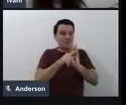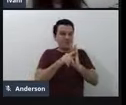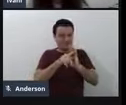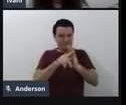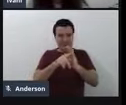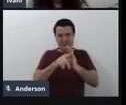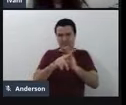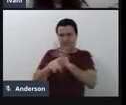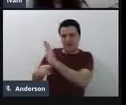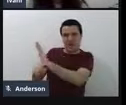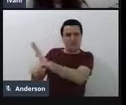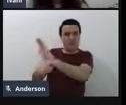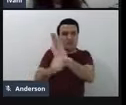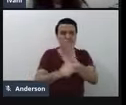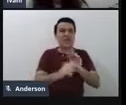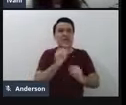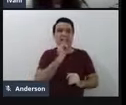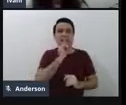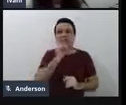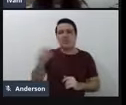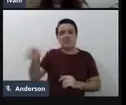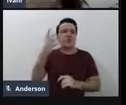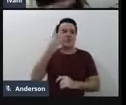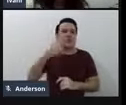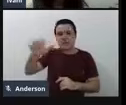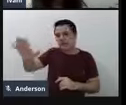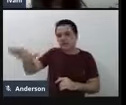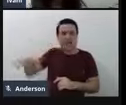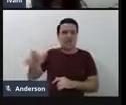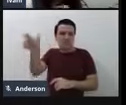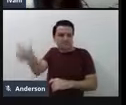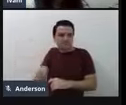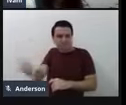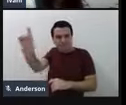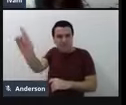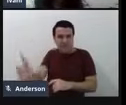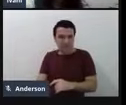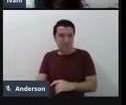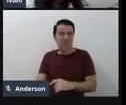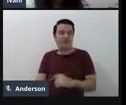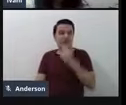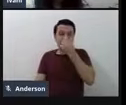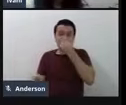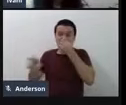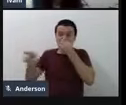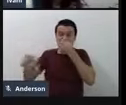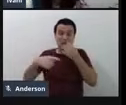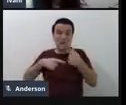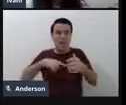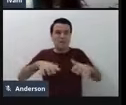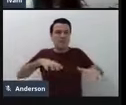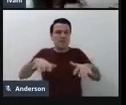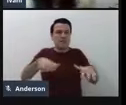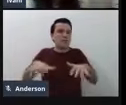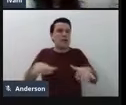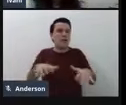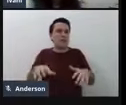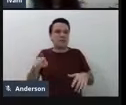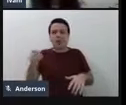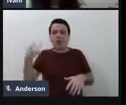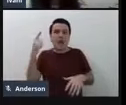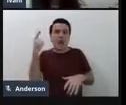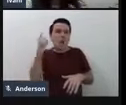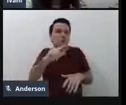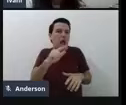criança com o movimento que ela tinha ou que, né, com a intenção do movimento ela pudesse controlar